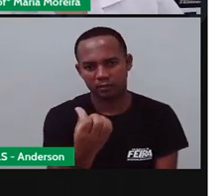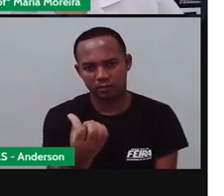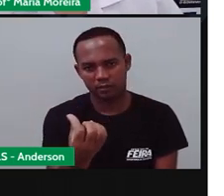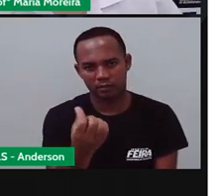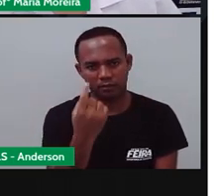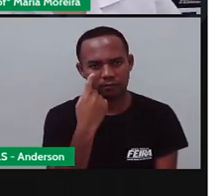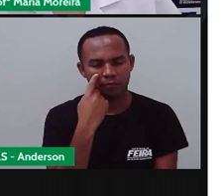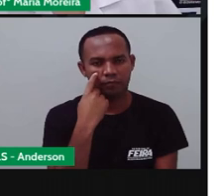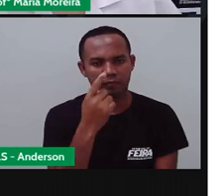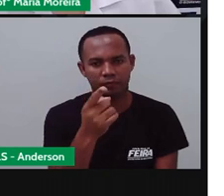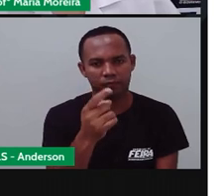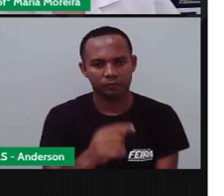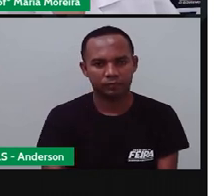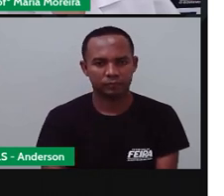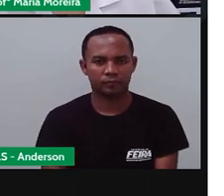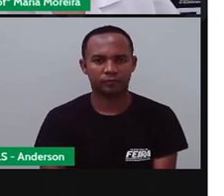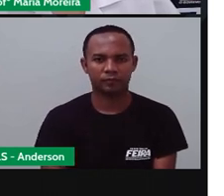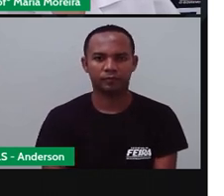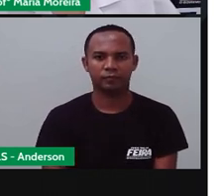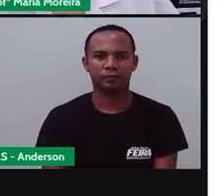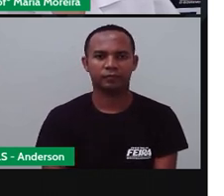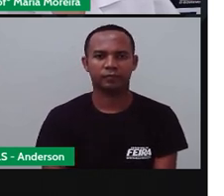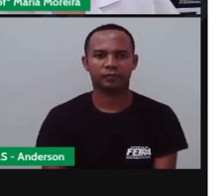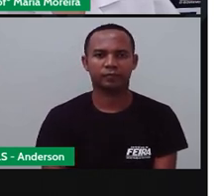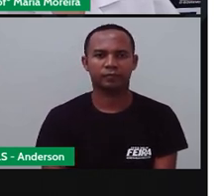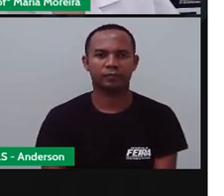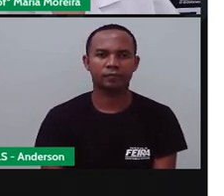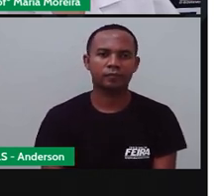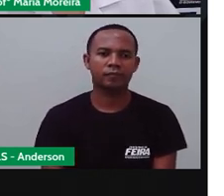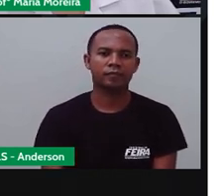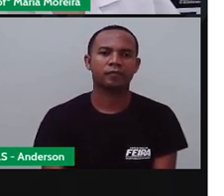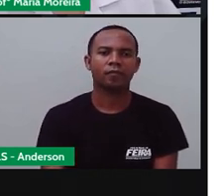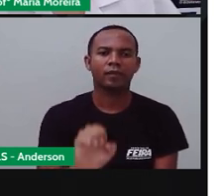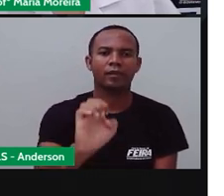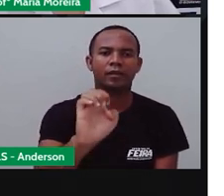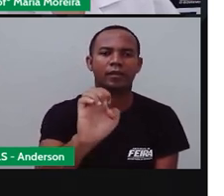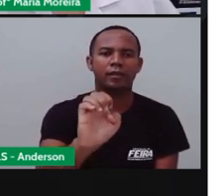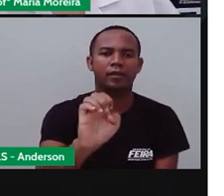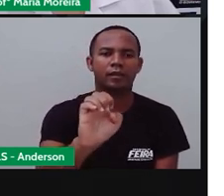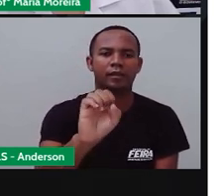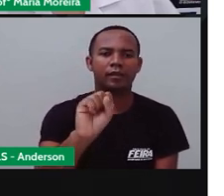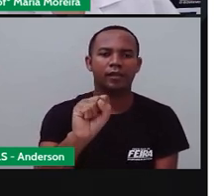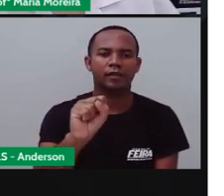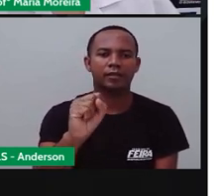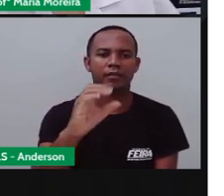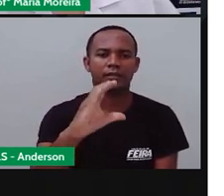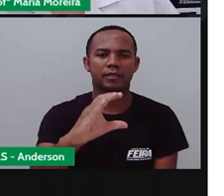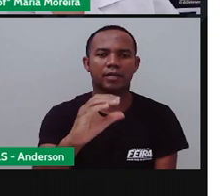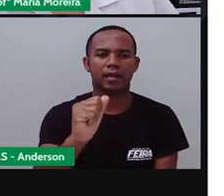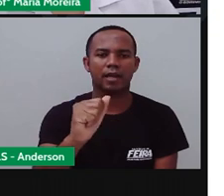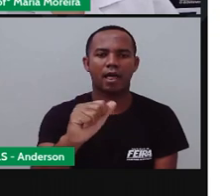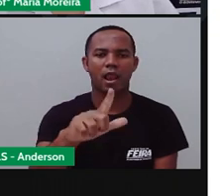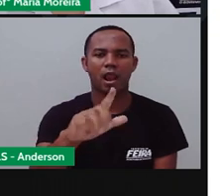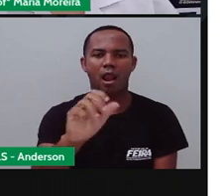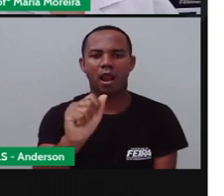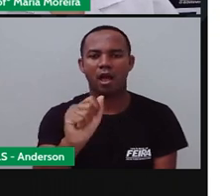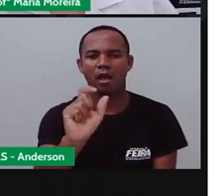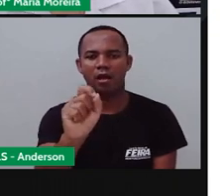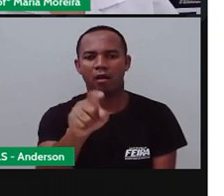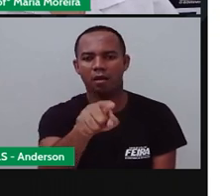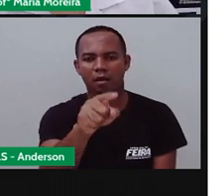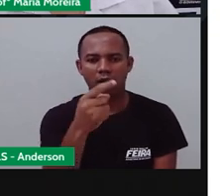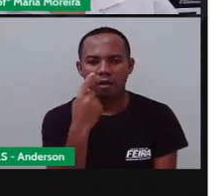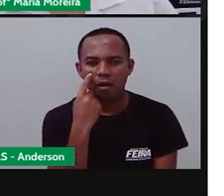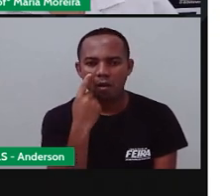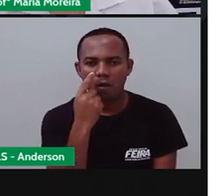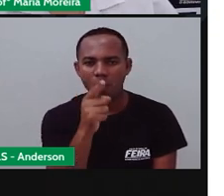Bom, vamos lá. Ela costuma aparecer, né, no canto do próprio mapa em questão. Aqui, por